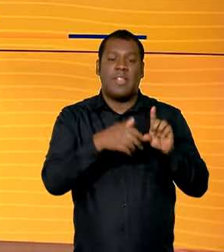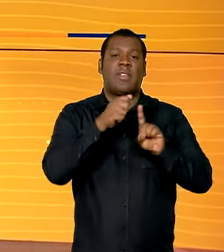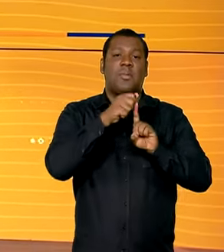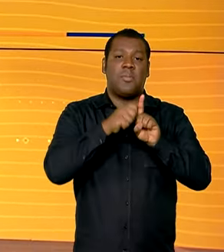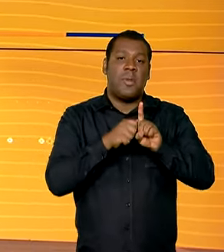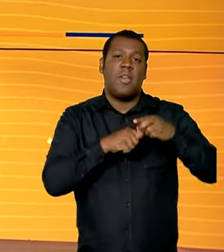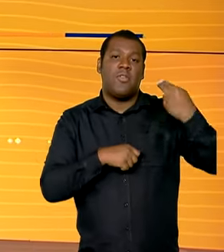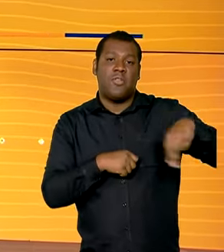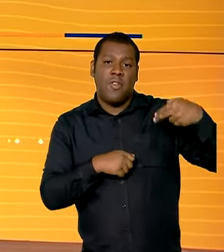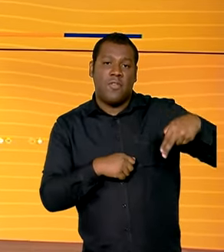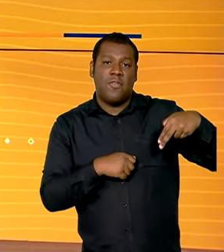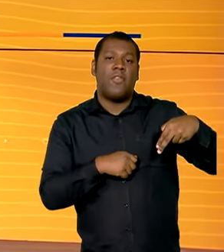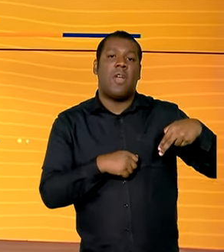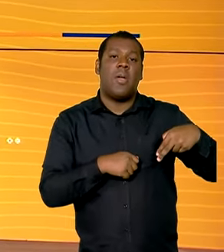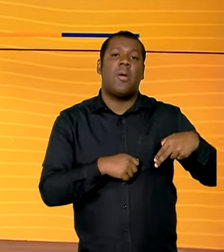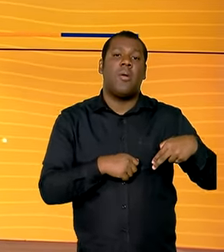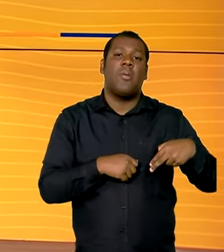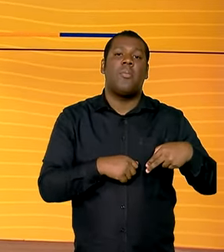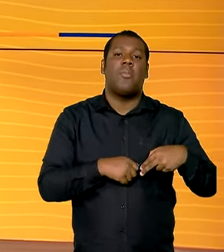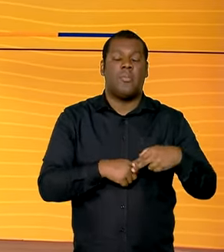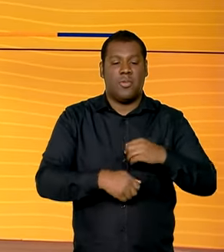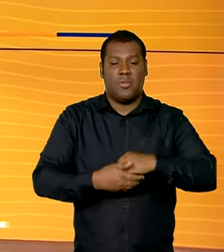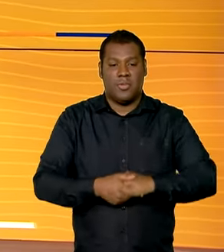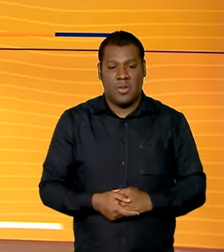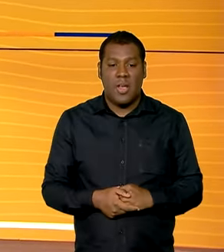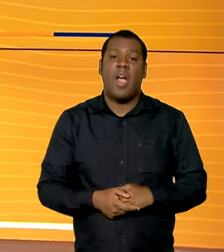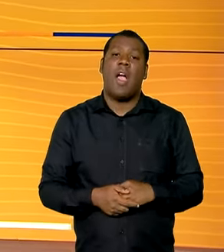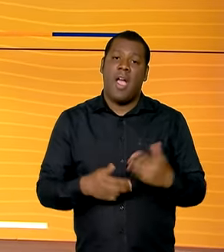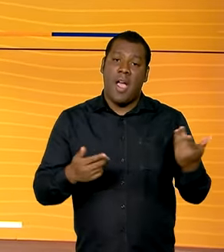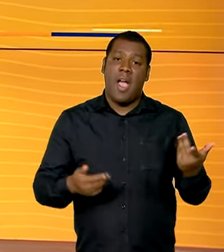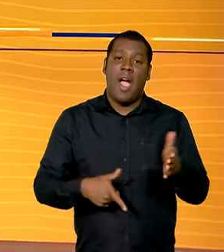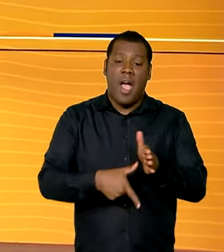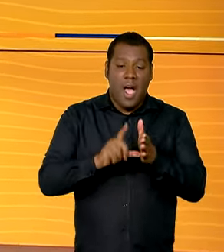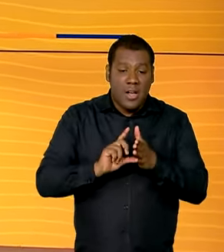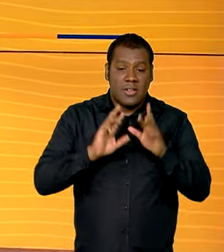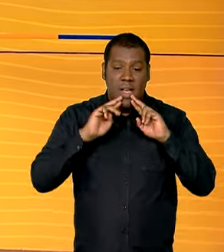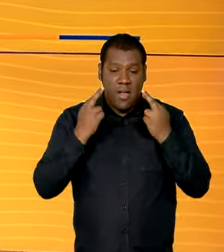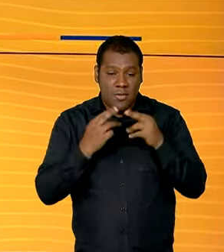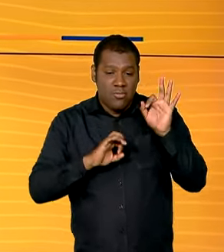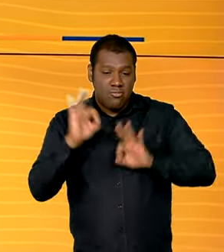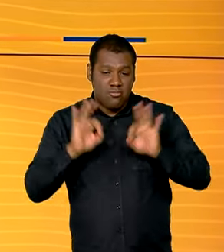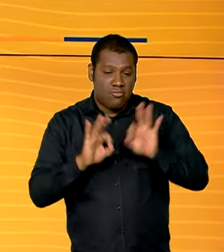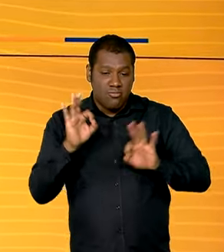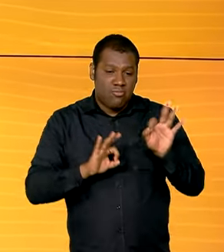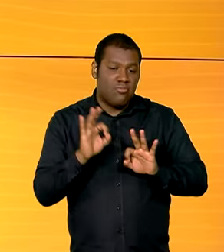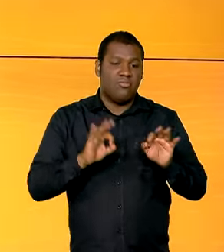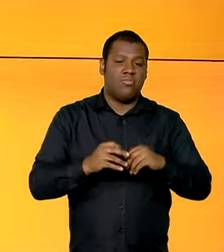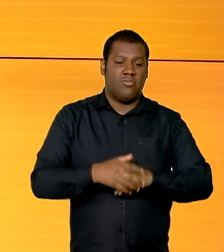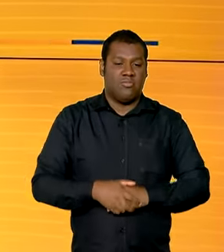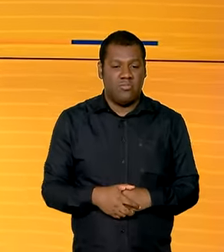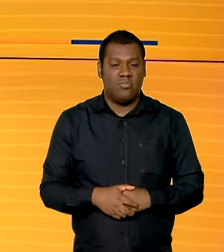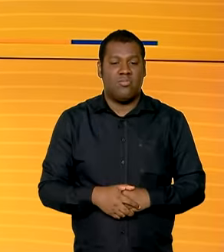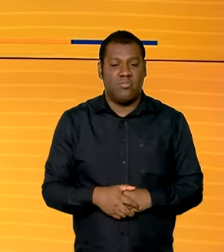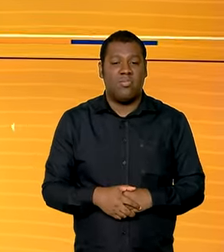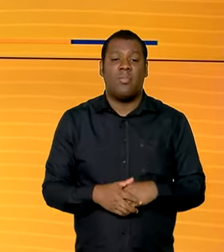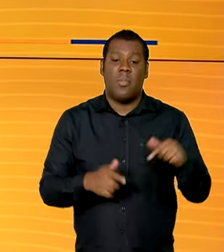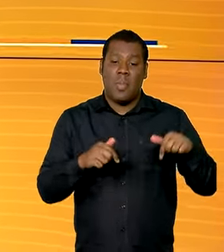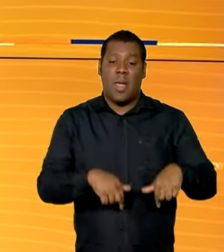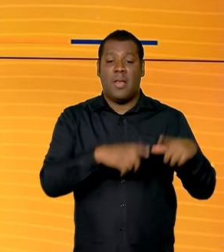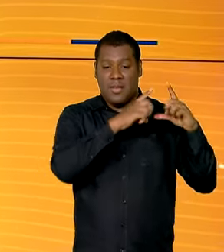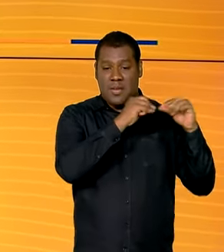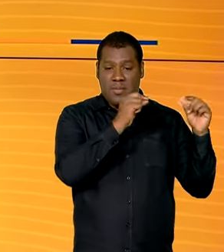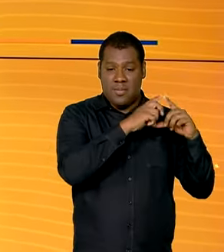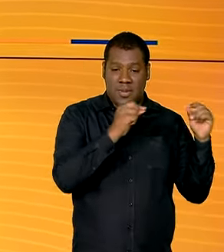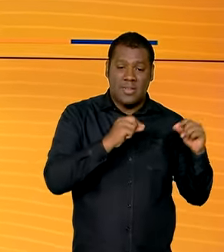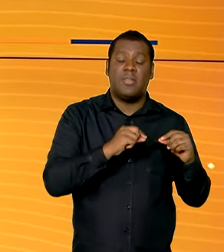várias reuniões preparatórias que estão sendo realizadas ao longo do ano muitas estão sendo em Brasília